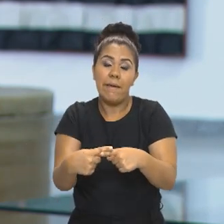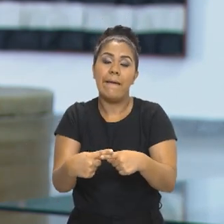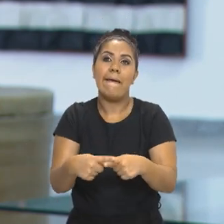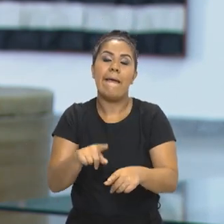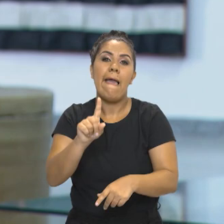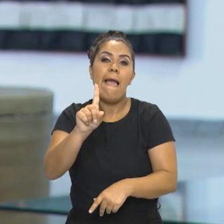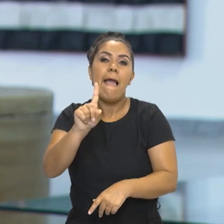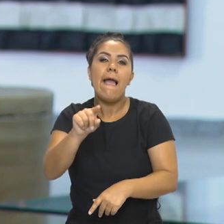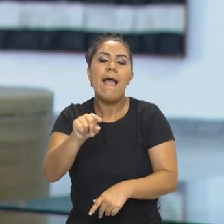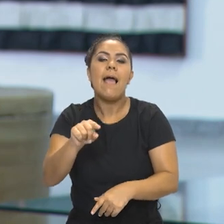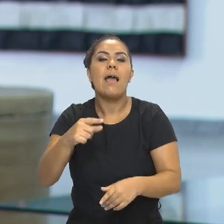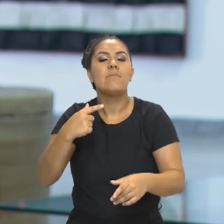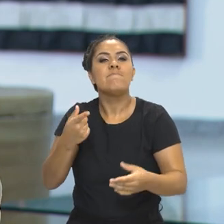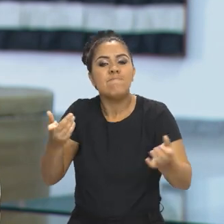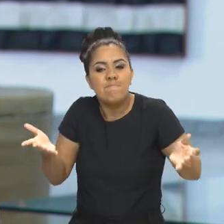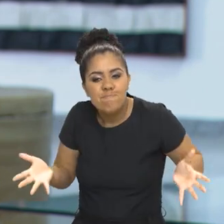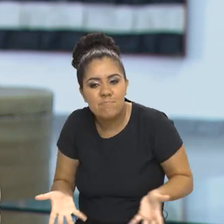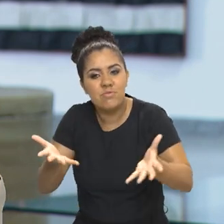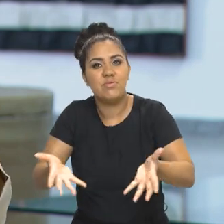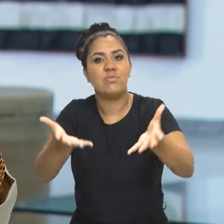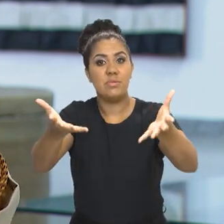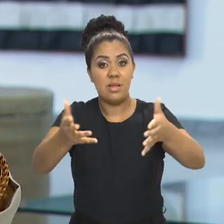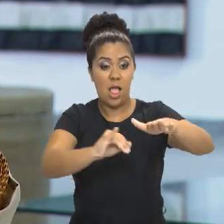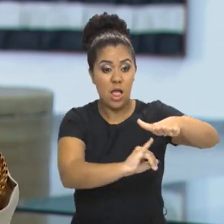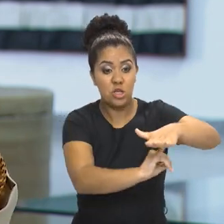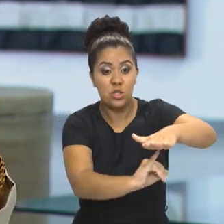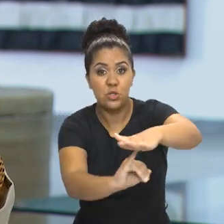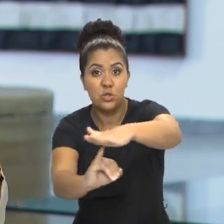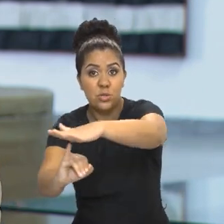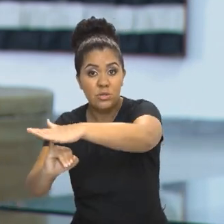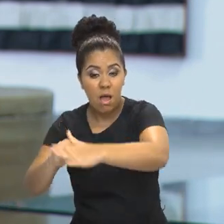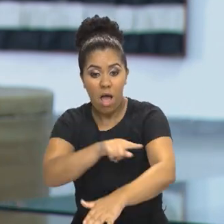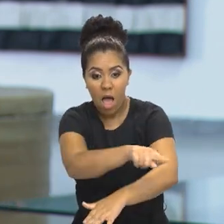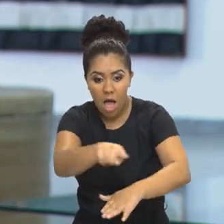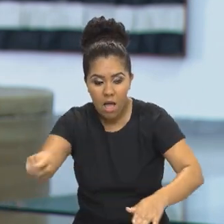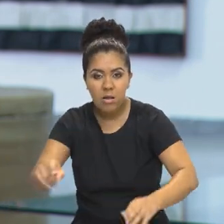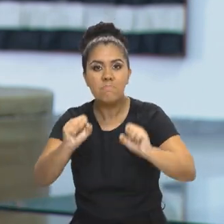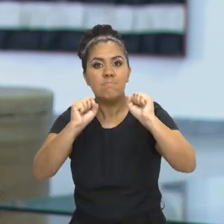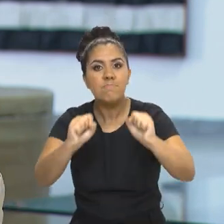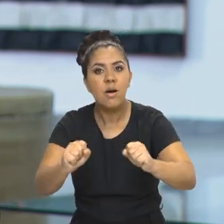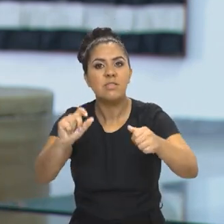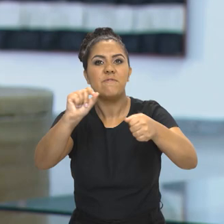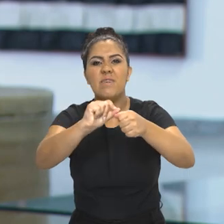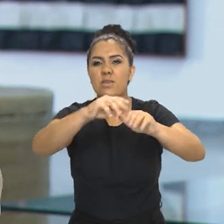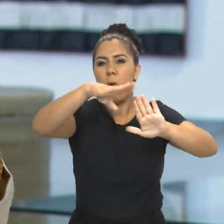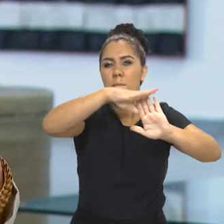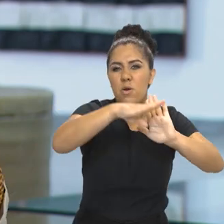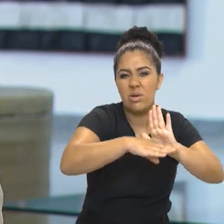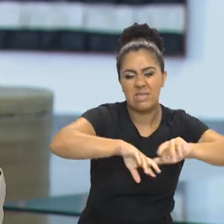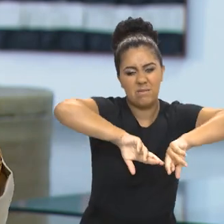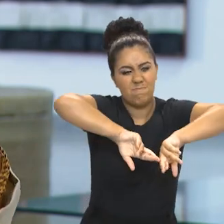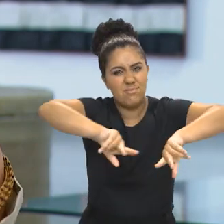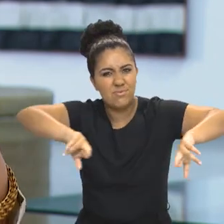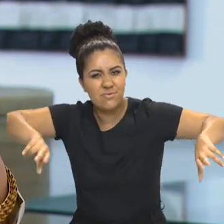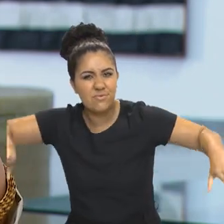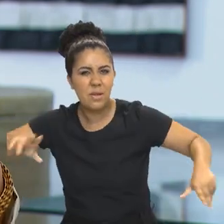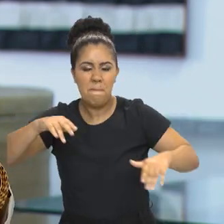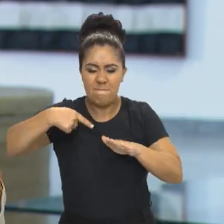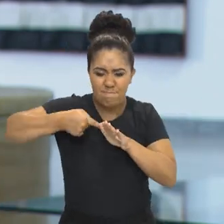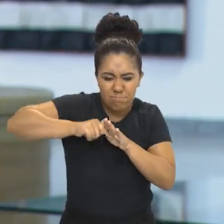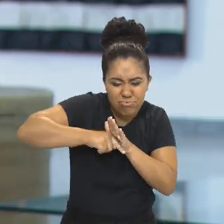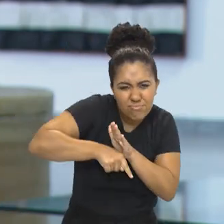um estímulo a que essas instituições façam uma programação mais diversa, mais